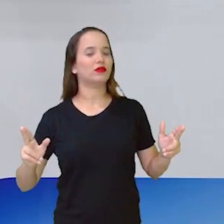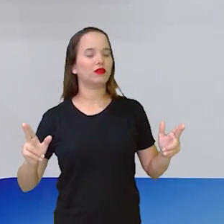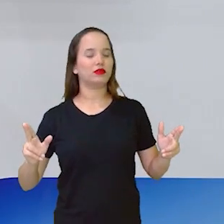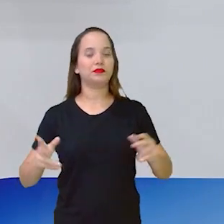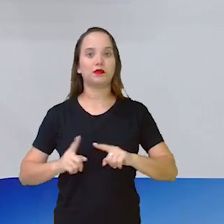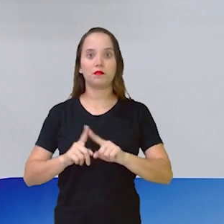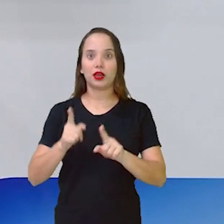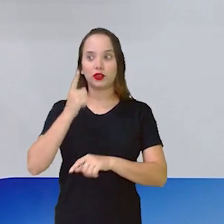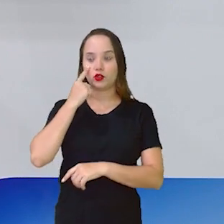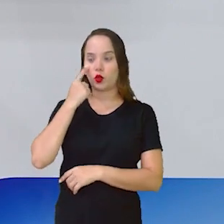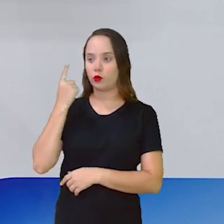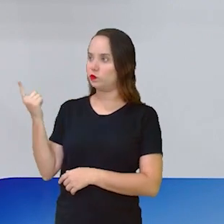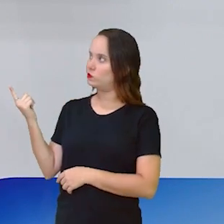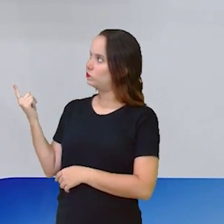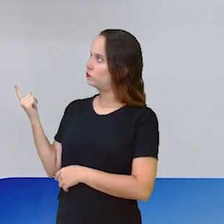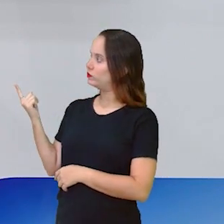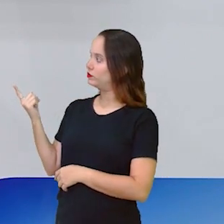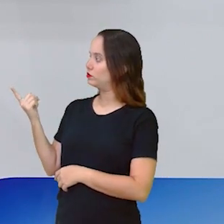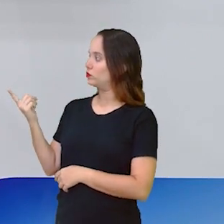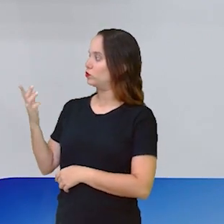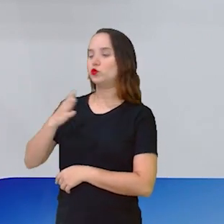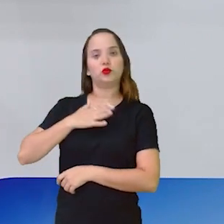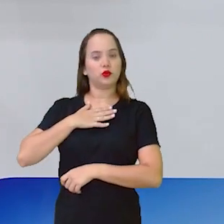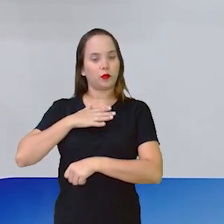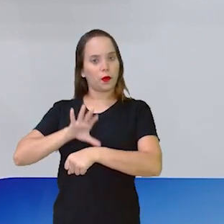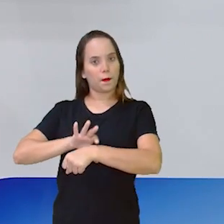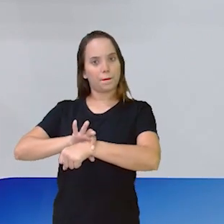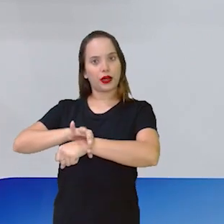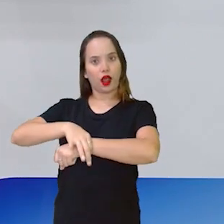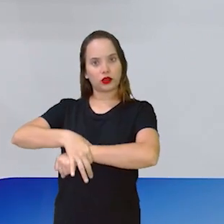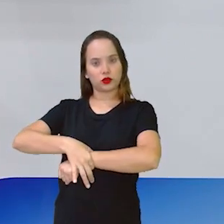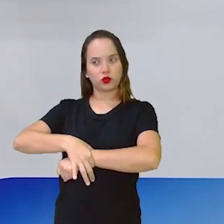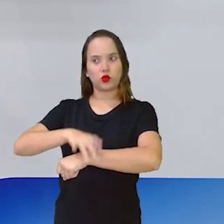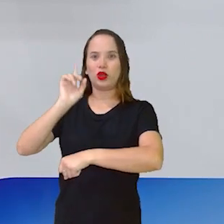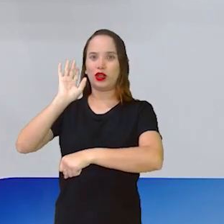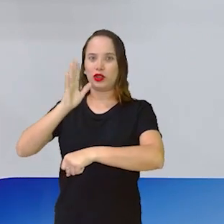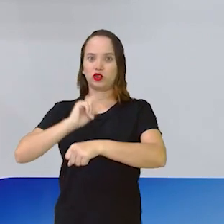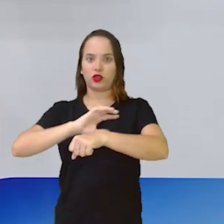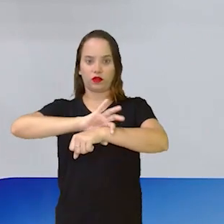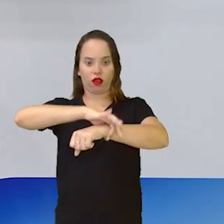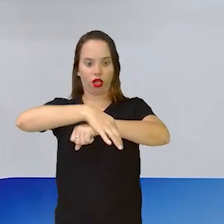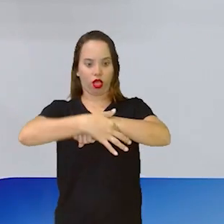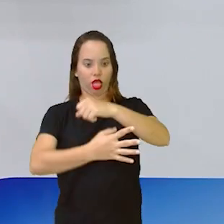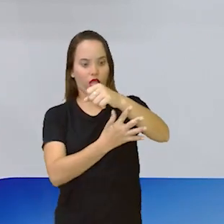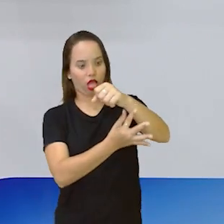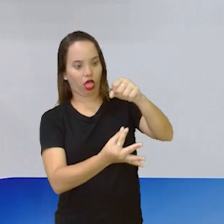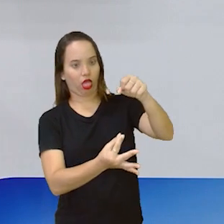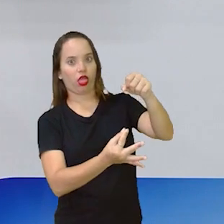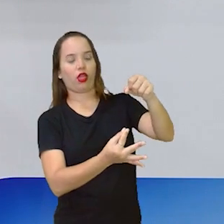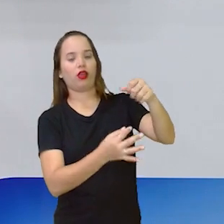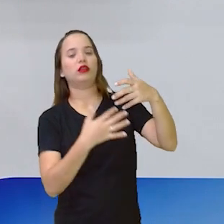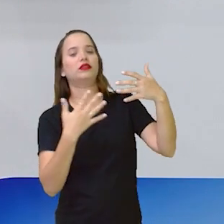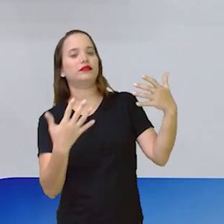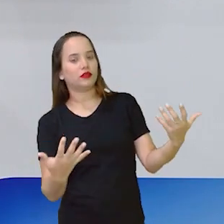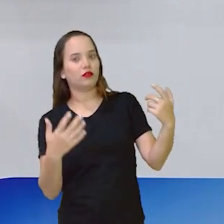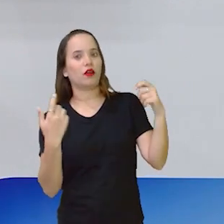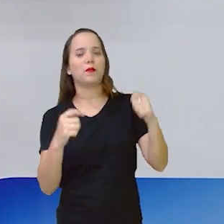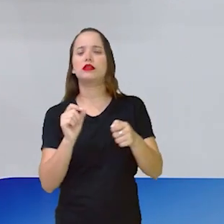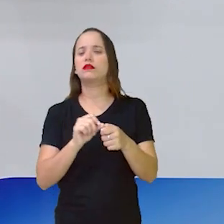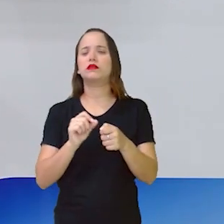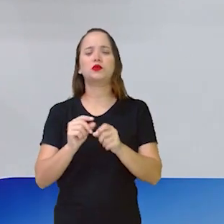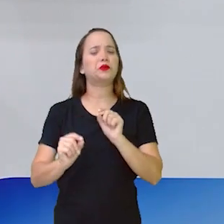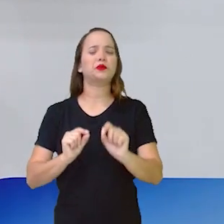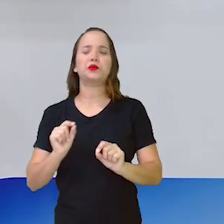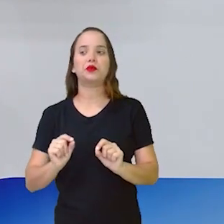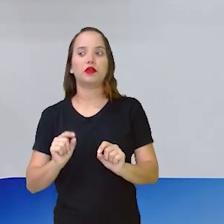pulseira, olha só, no meu braço, ela já fica grande. E aí é o que vocês vão precisar fazer, vão